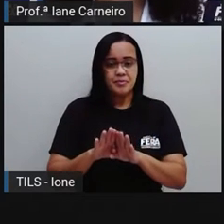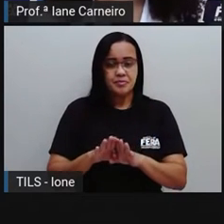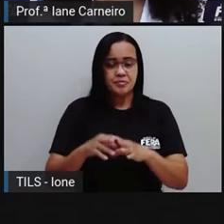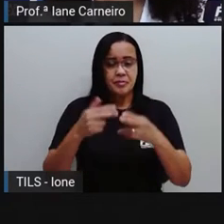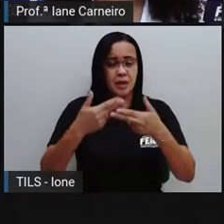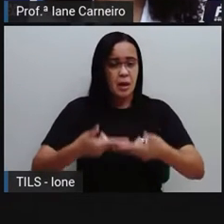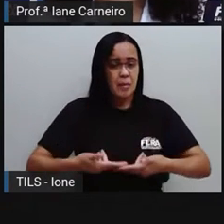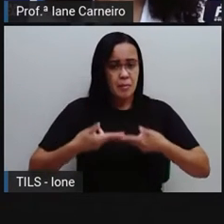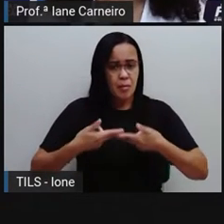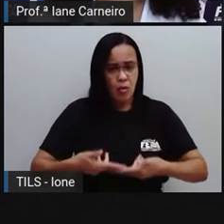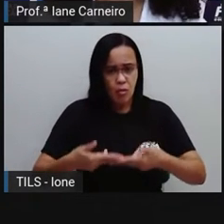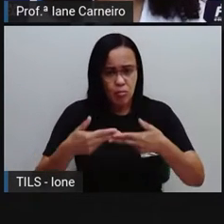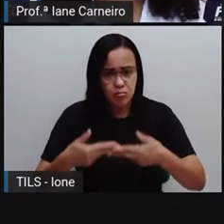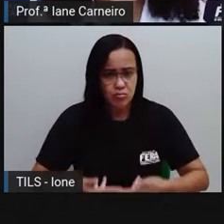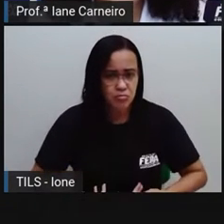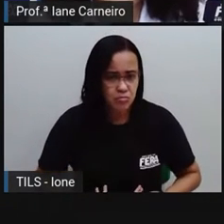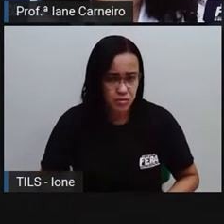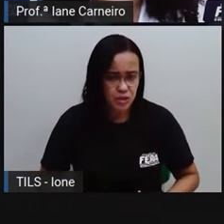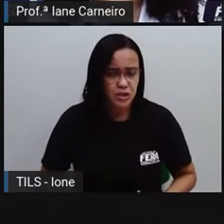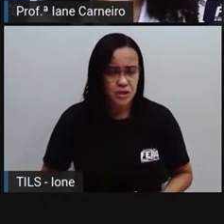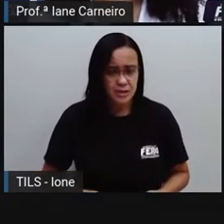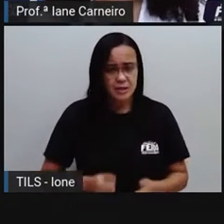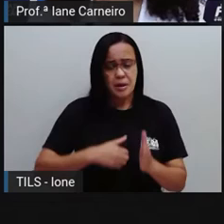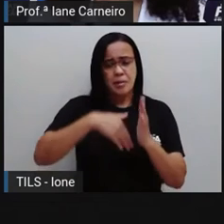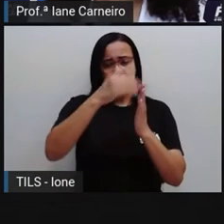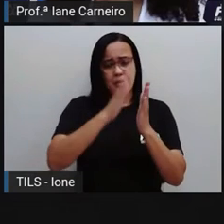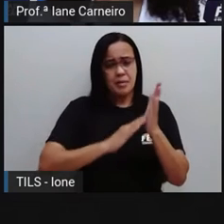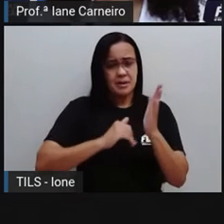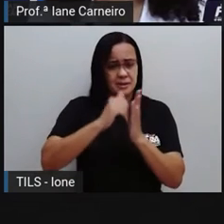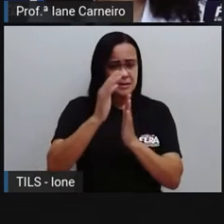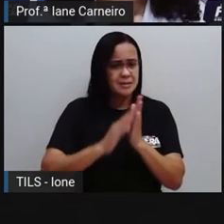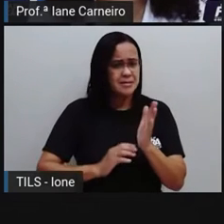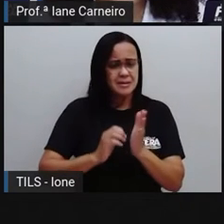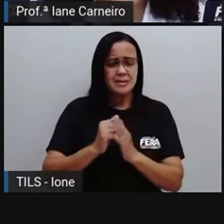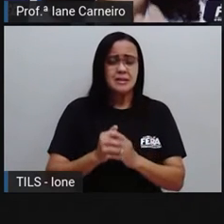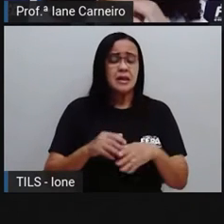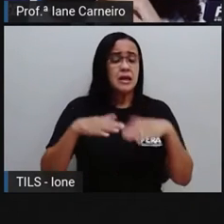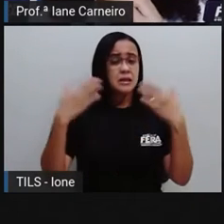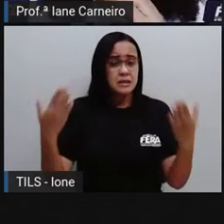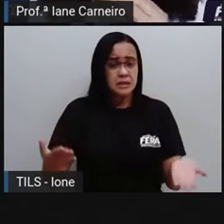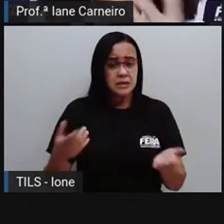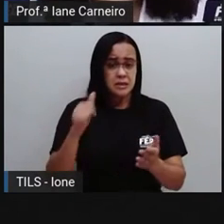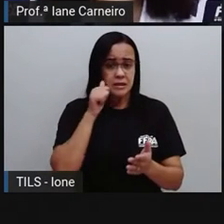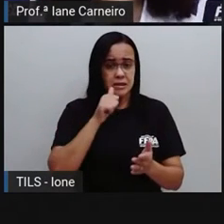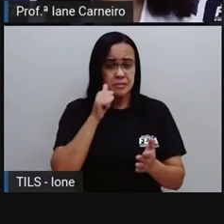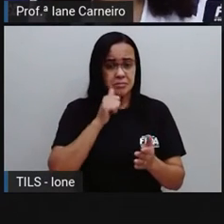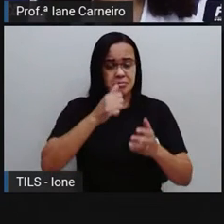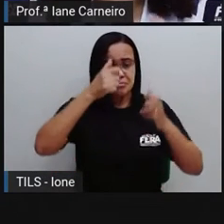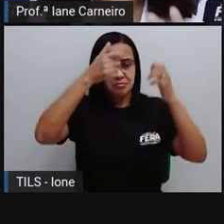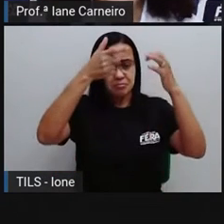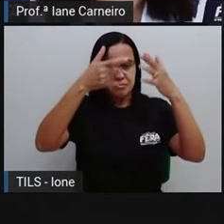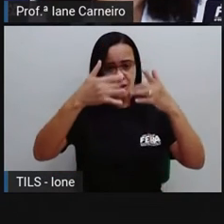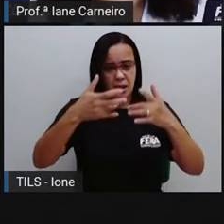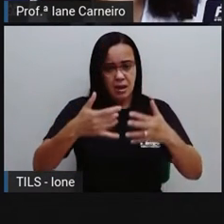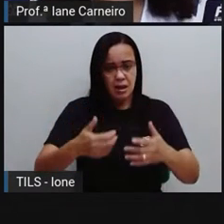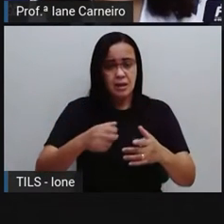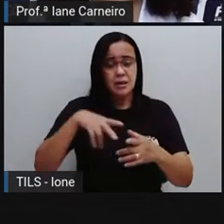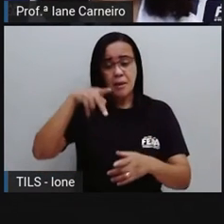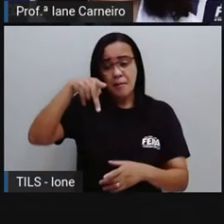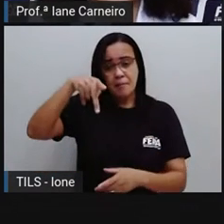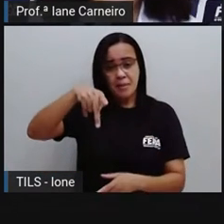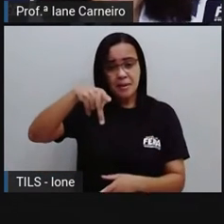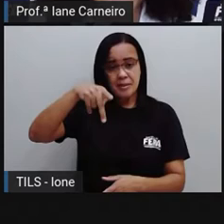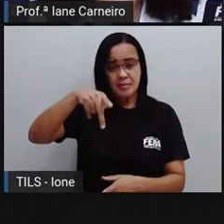painéis com seus pincéis, né? Então, olha só a pronúncia da letra P, né?